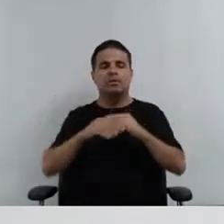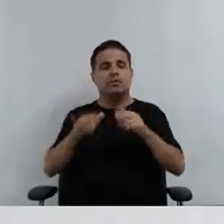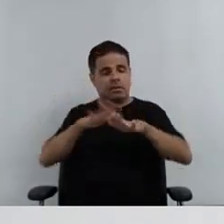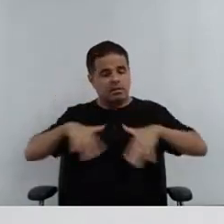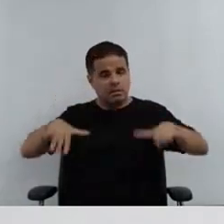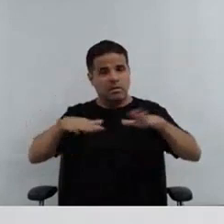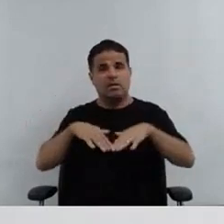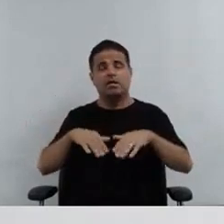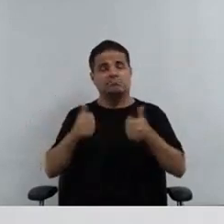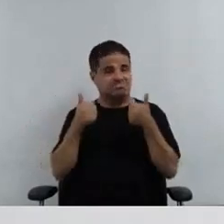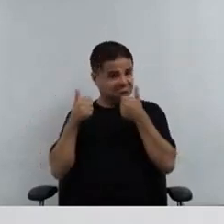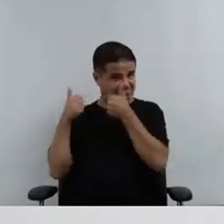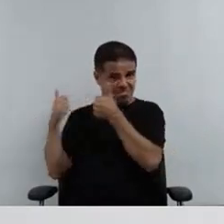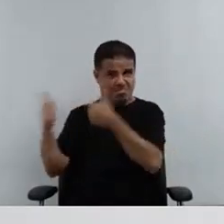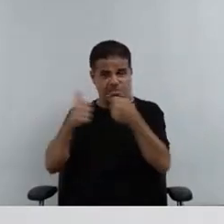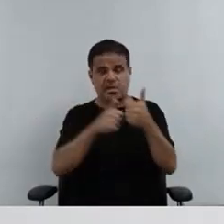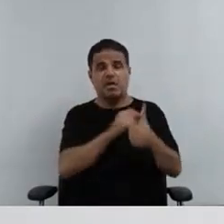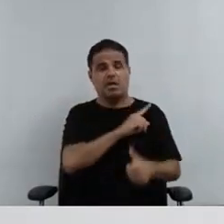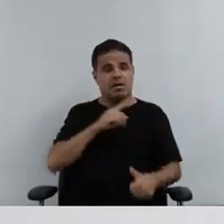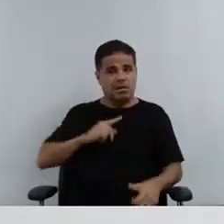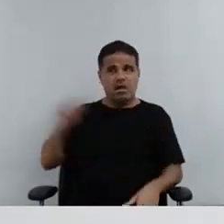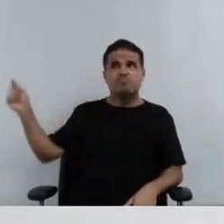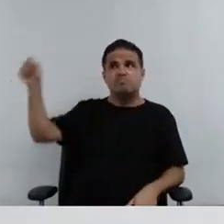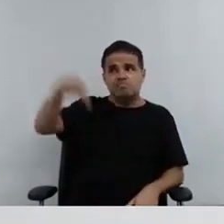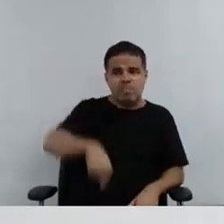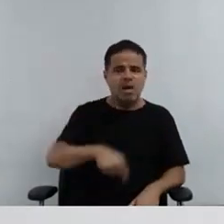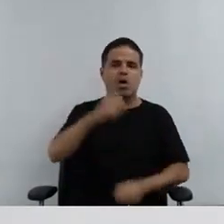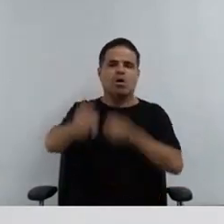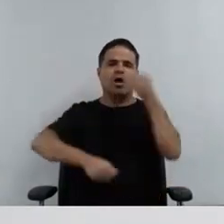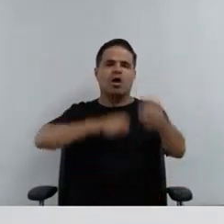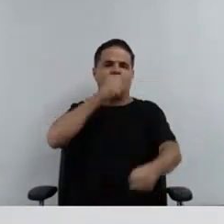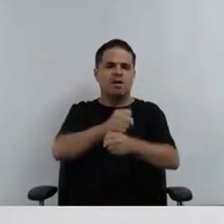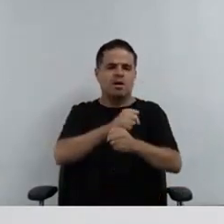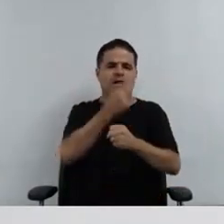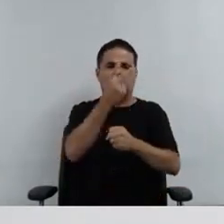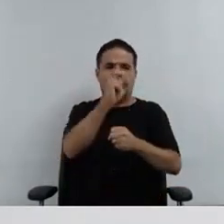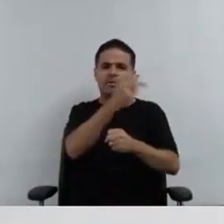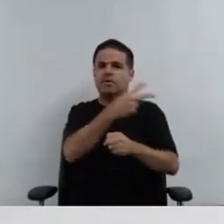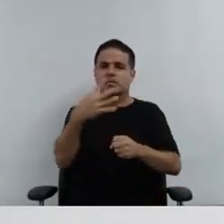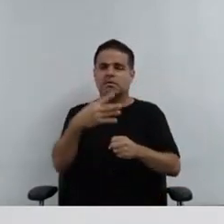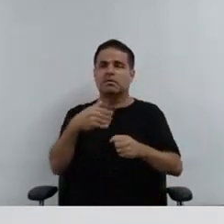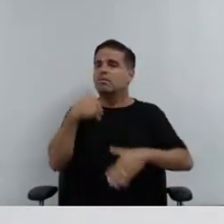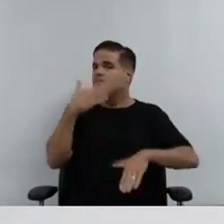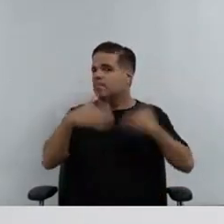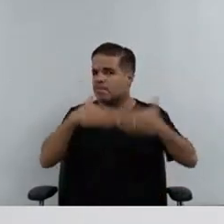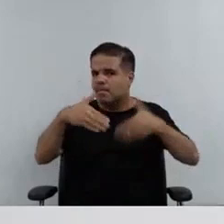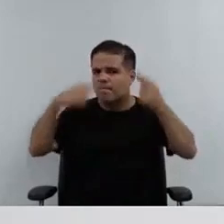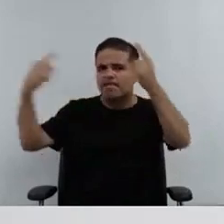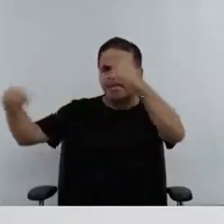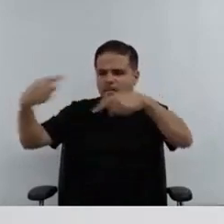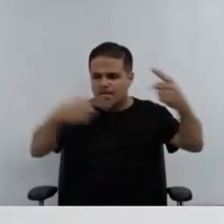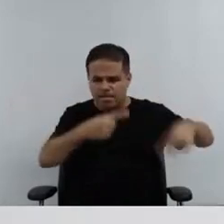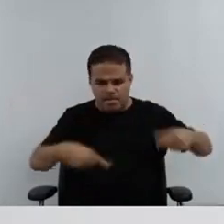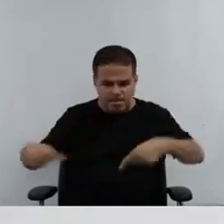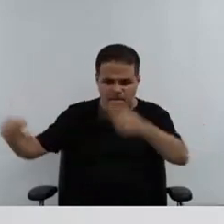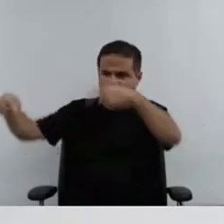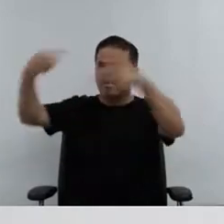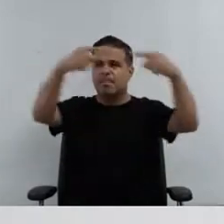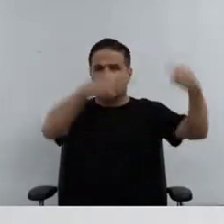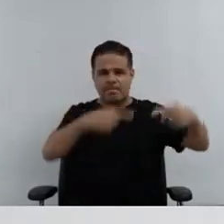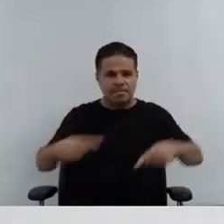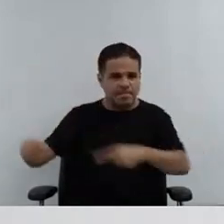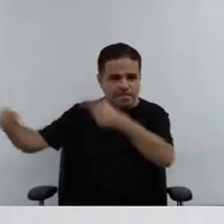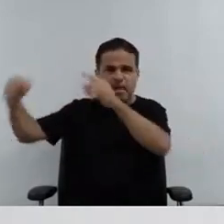espaço democrático, enfim, a Defensoria virá um ano de 2024 fervilhante também, com essas discussões mais aprofundadas e,